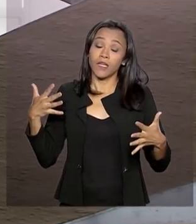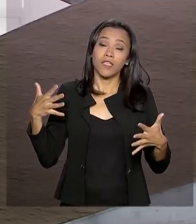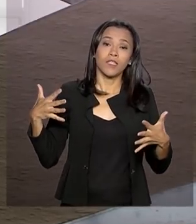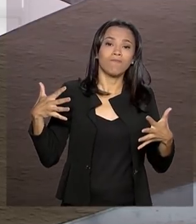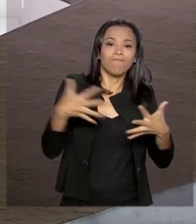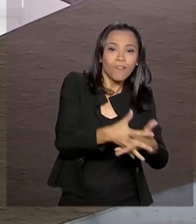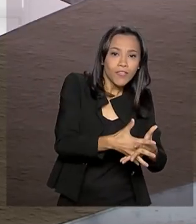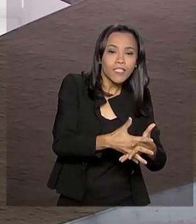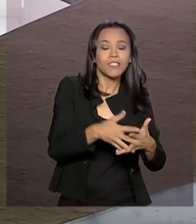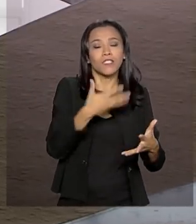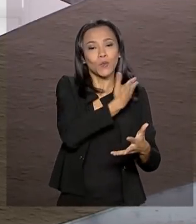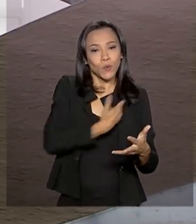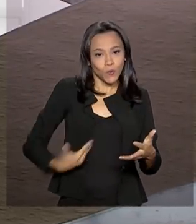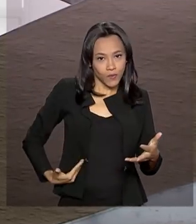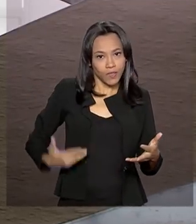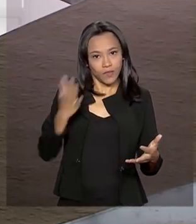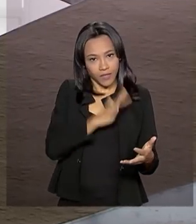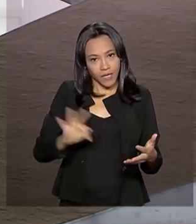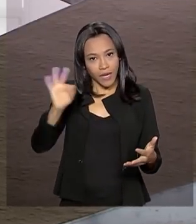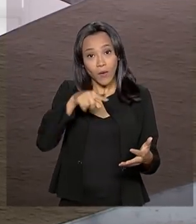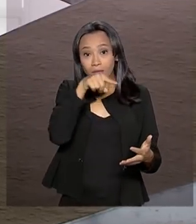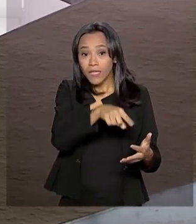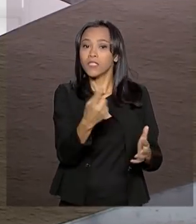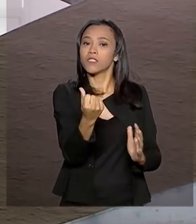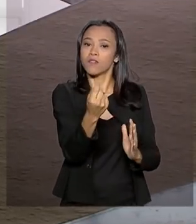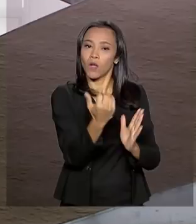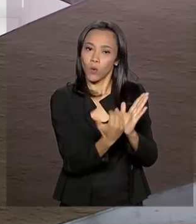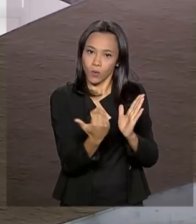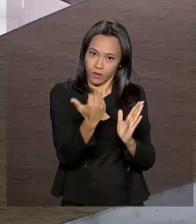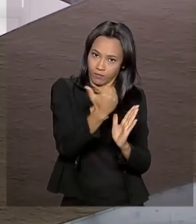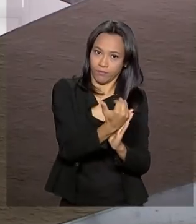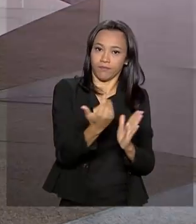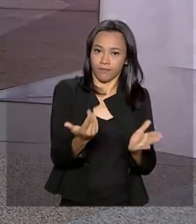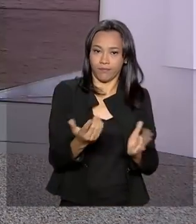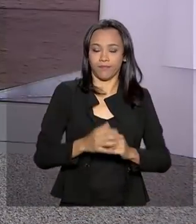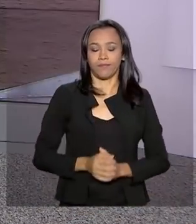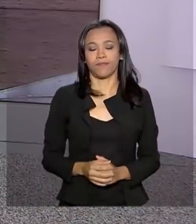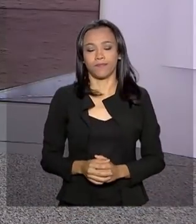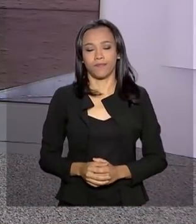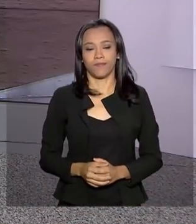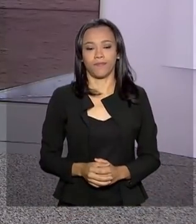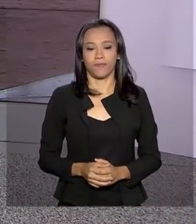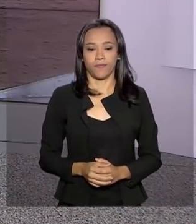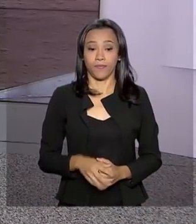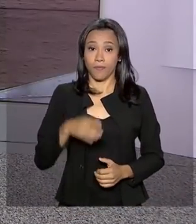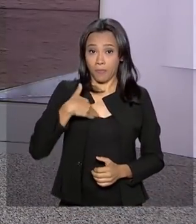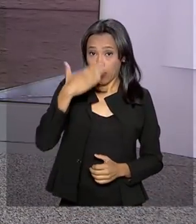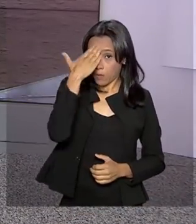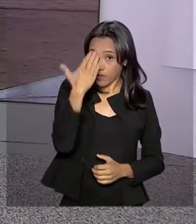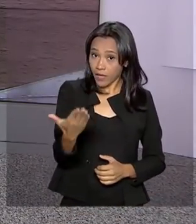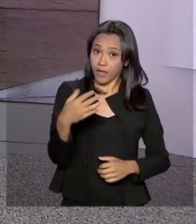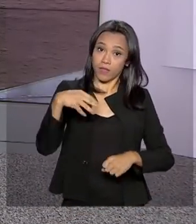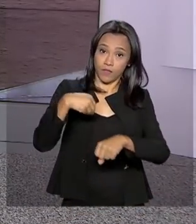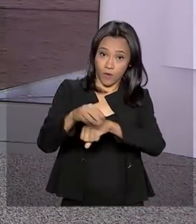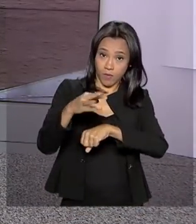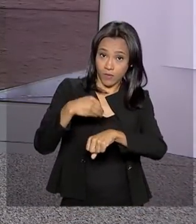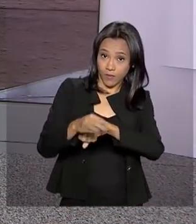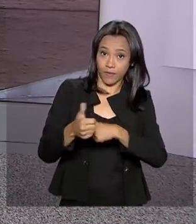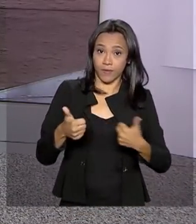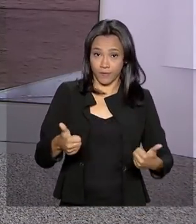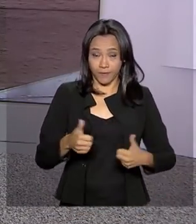federal na política de preços da estatal. Mara, voltamos ao estúdio. Obrigada pelas suas informações,